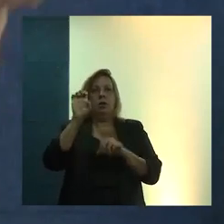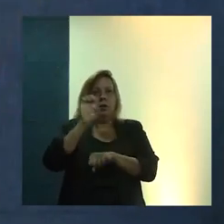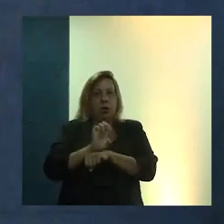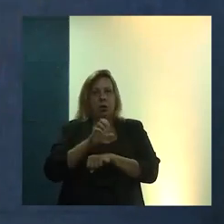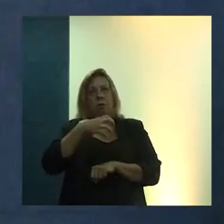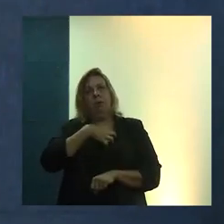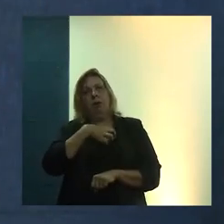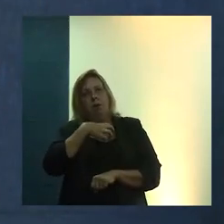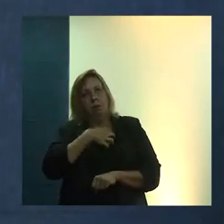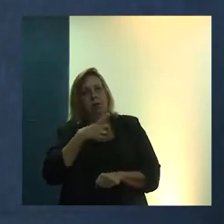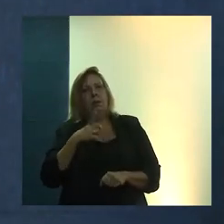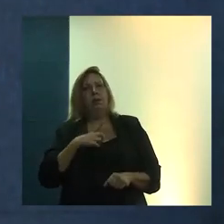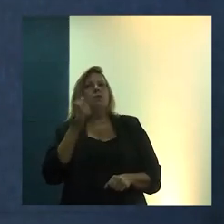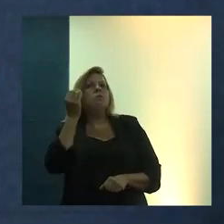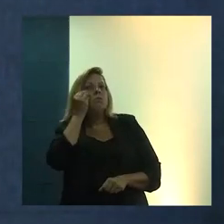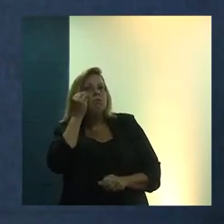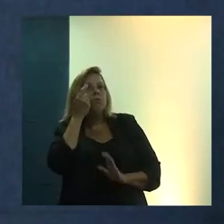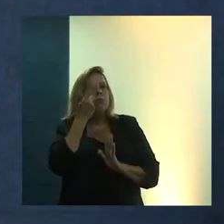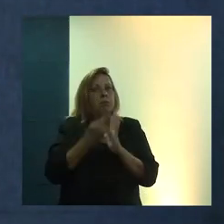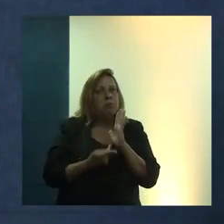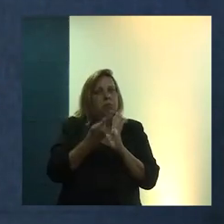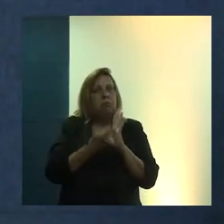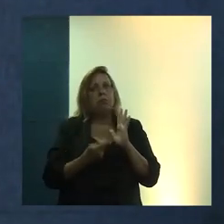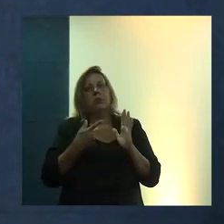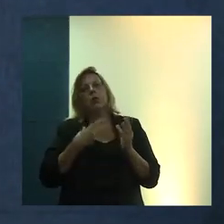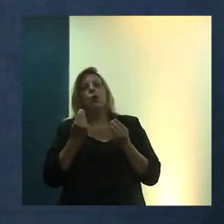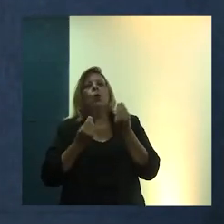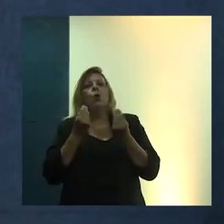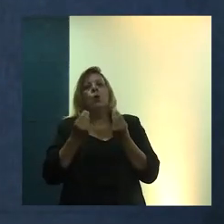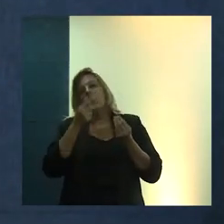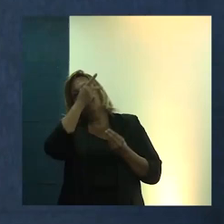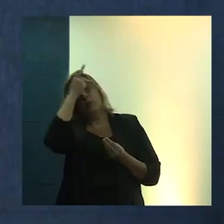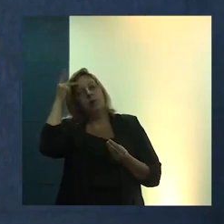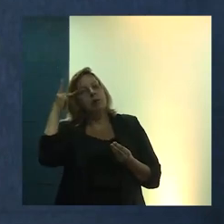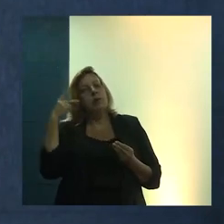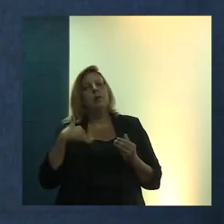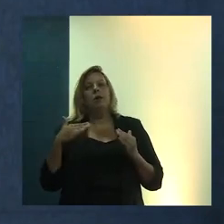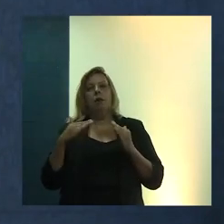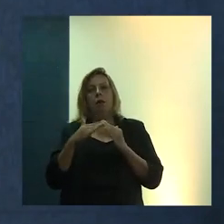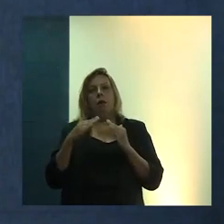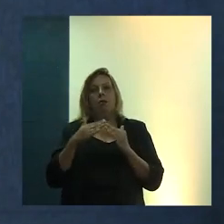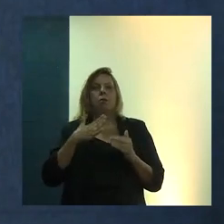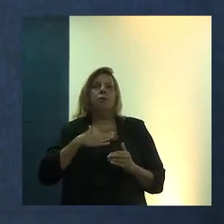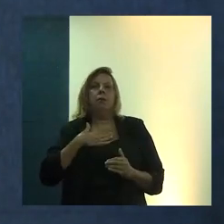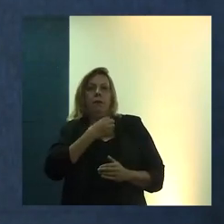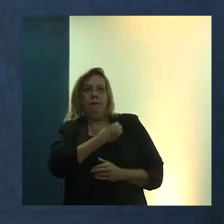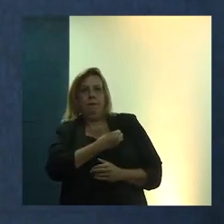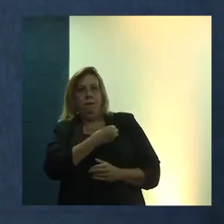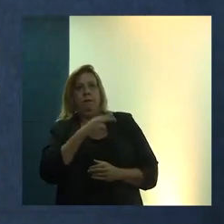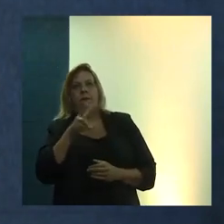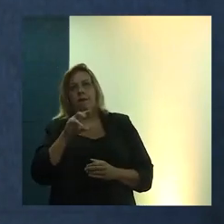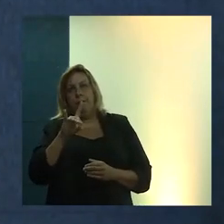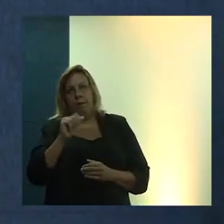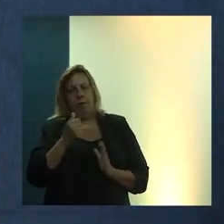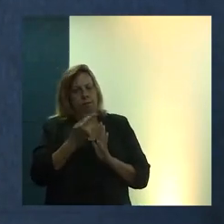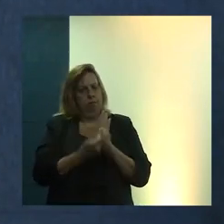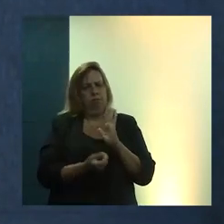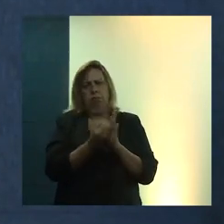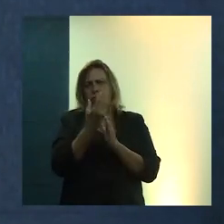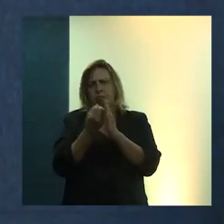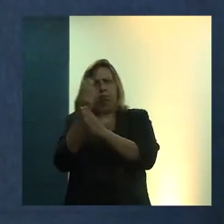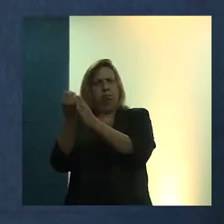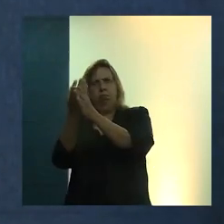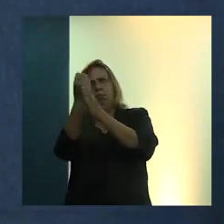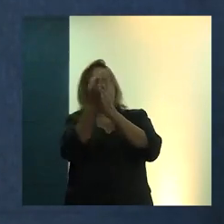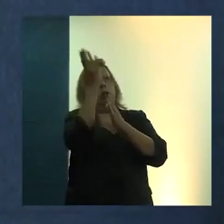um projeto experimental de núcleo, de convivência para os Minha Casa Minha Vida, os projetos que são muitos implantados Brasil